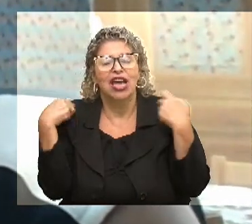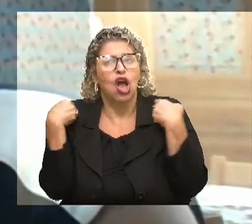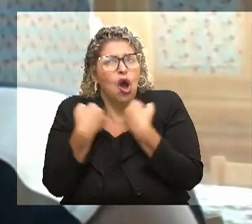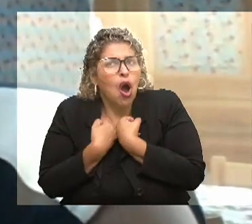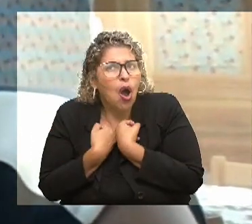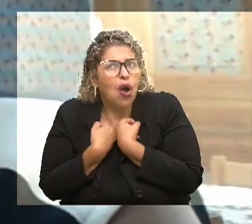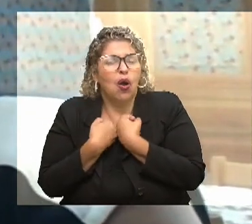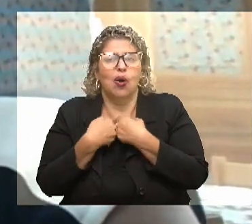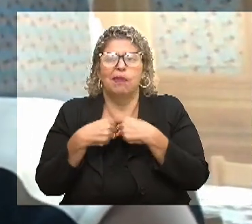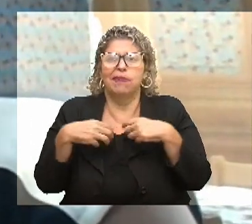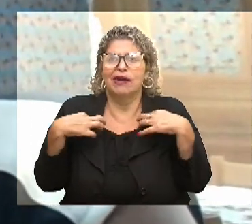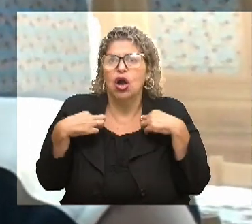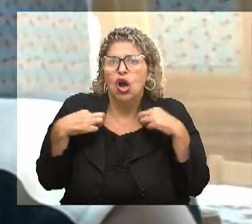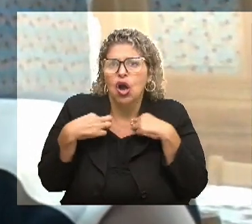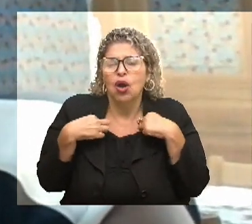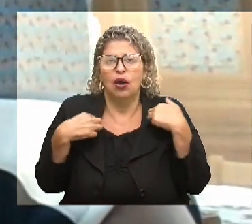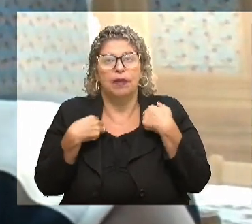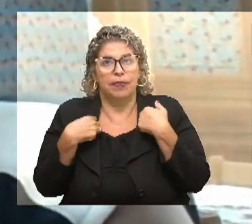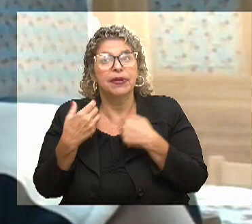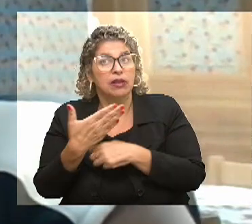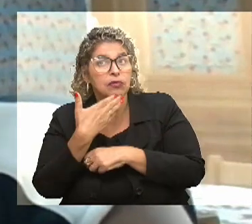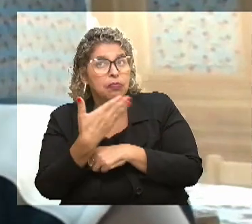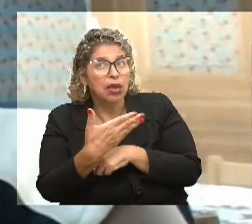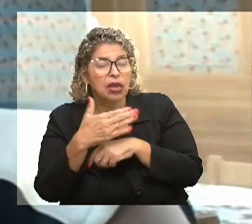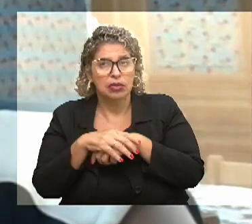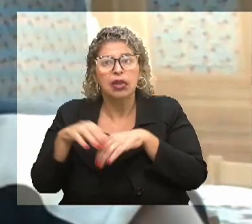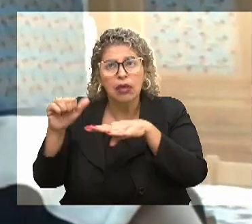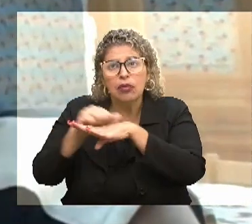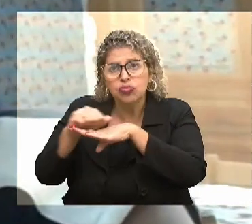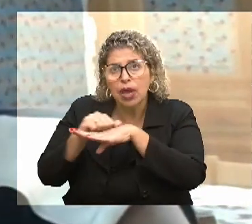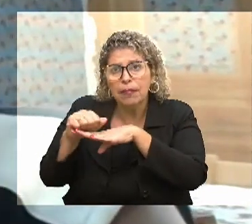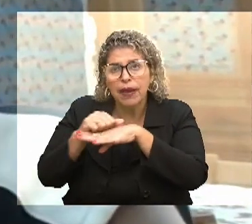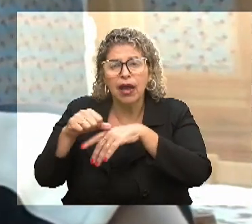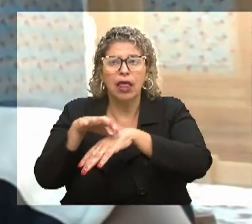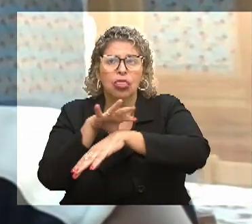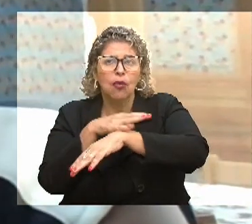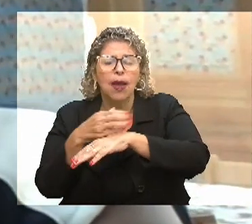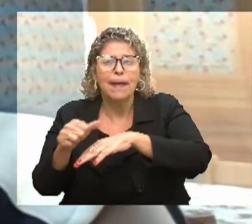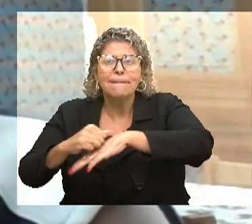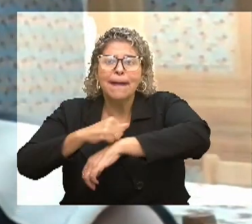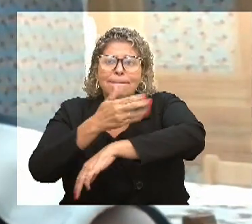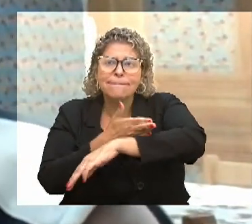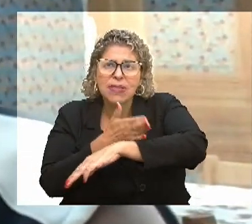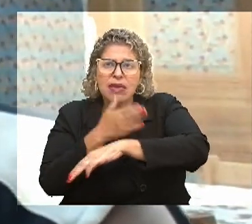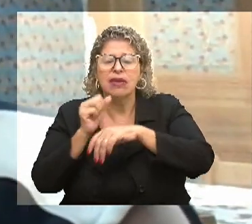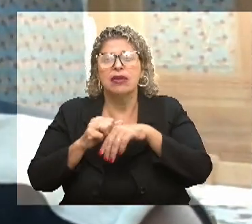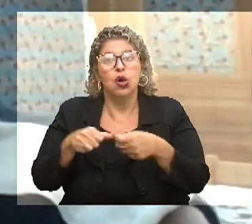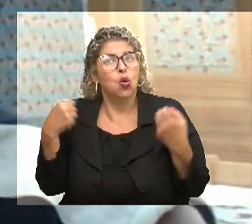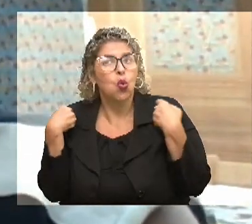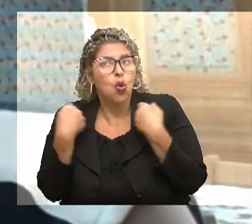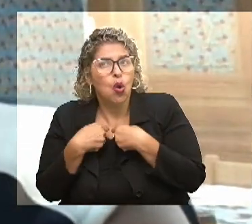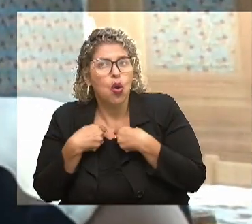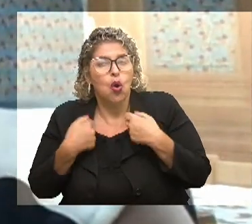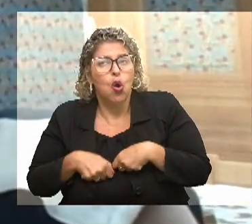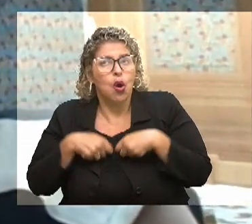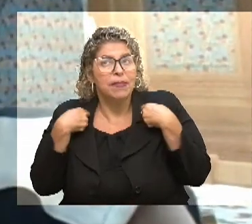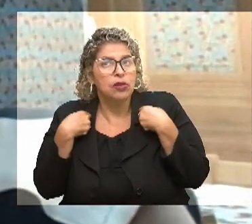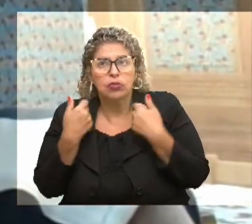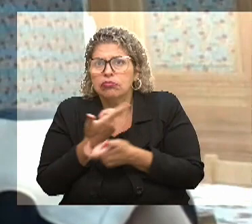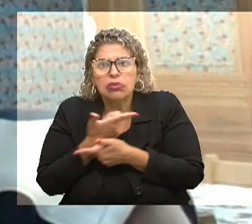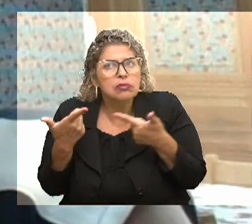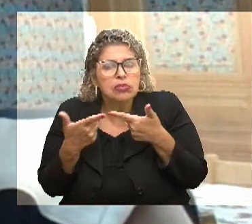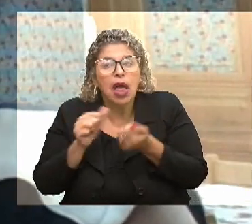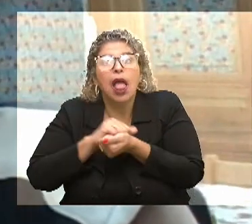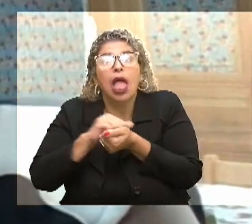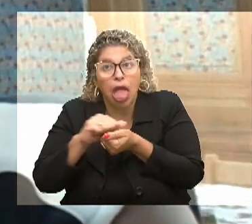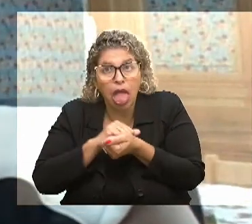assim, ó. Porque eles vêm aqui, eles pedem para a gente. Tia, tem um sapato, tem uma meia, tem um cobertor, tia, tem uma... Porque eles não têm onde